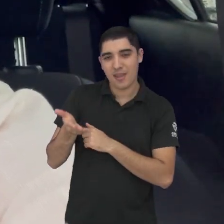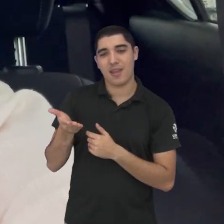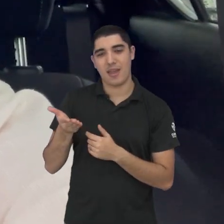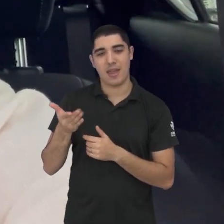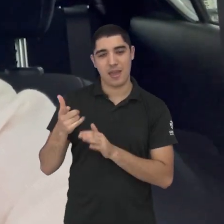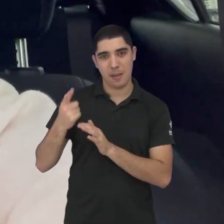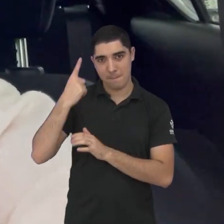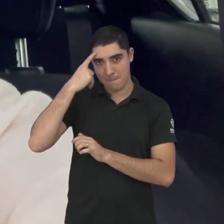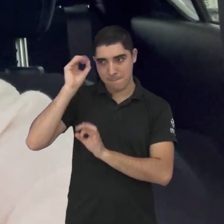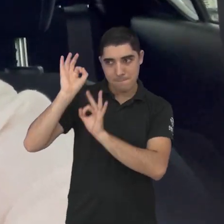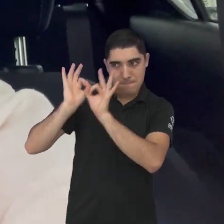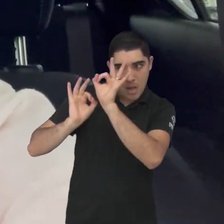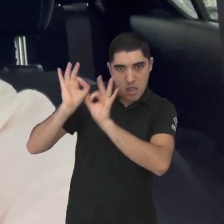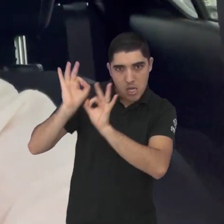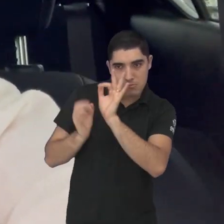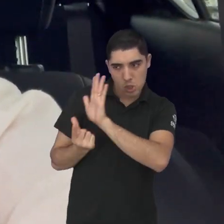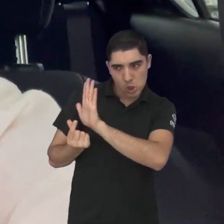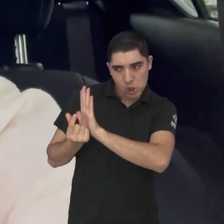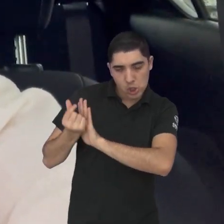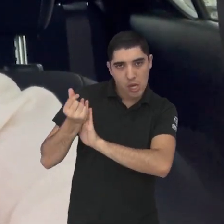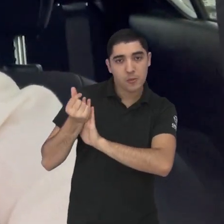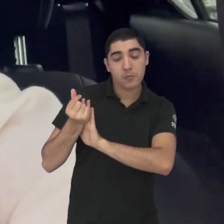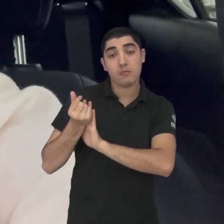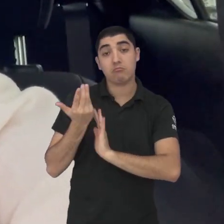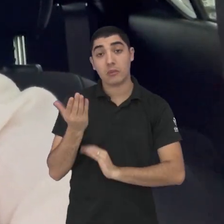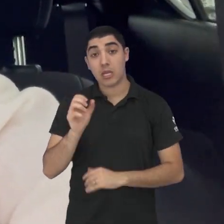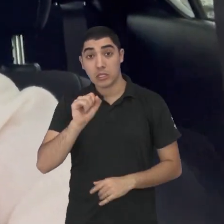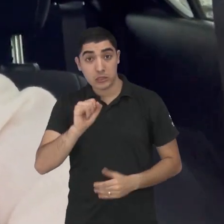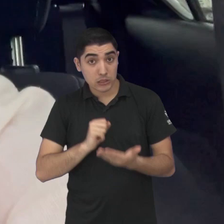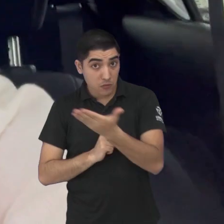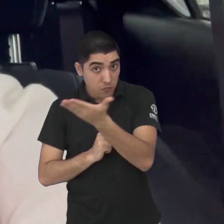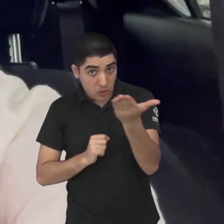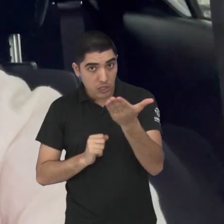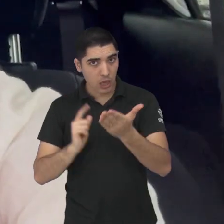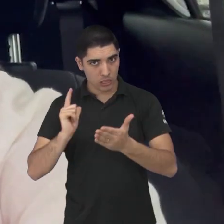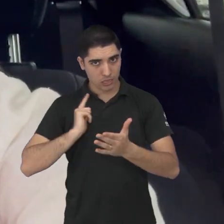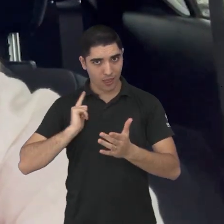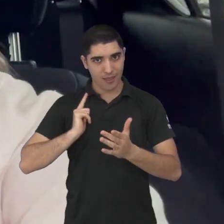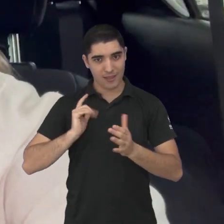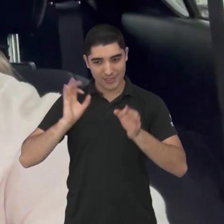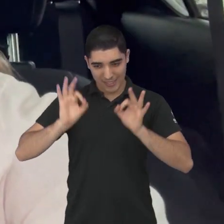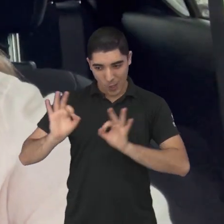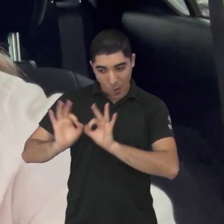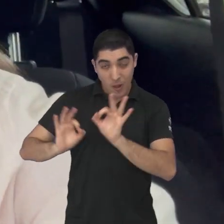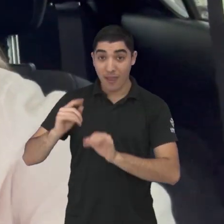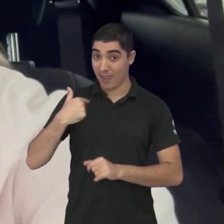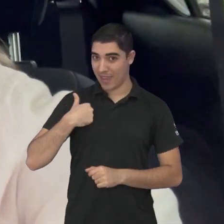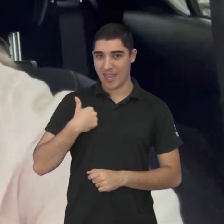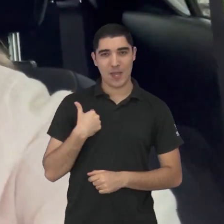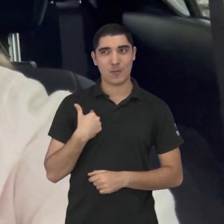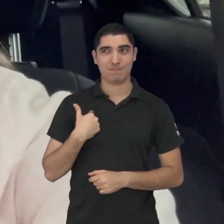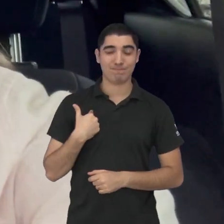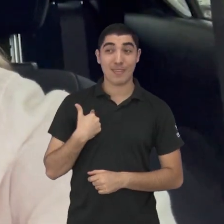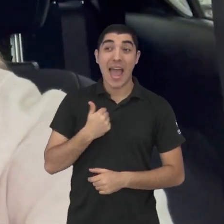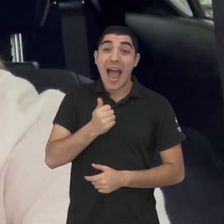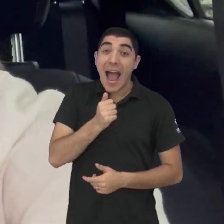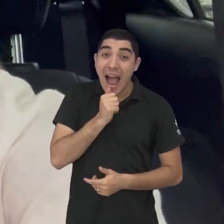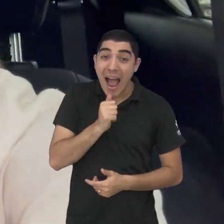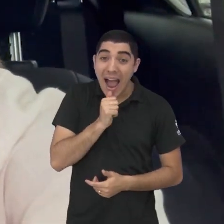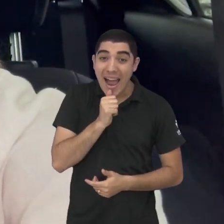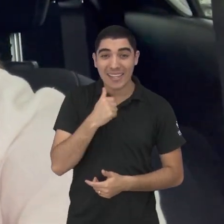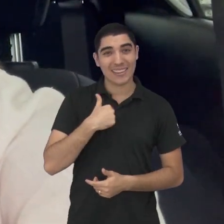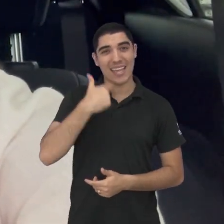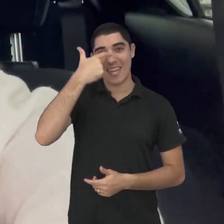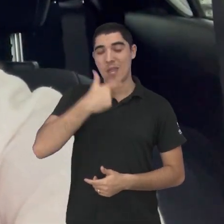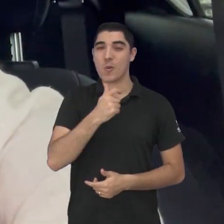questão de planejamento financeiro se você é uma pessoa organizada porque eu não era não sou ainda não